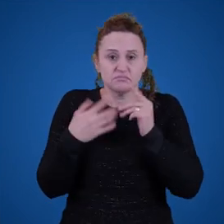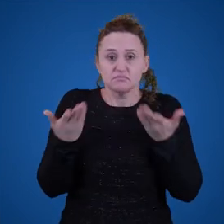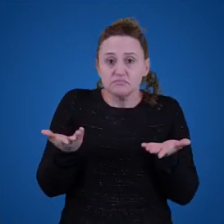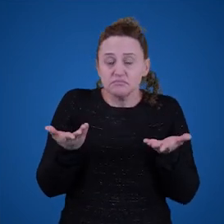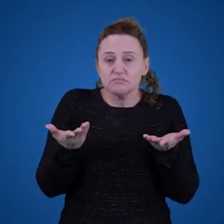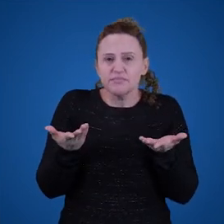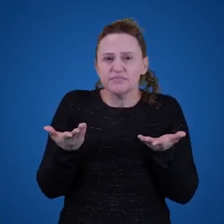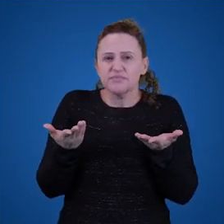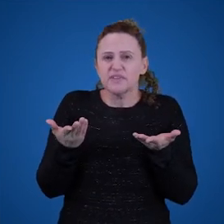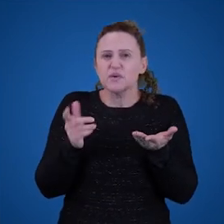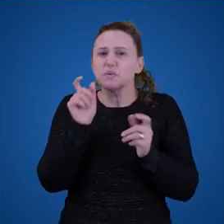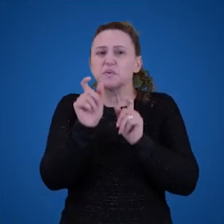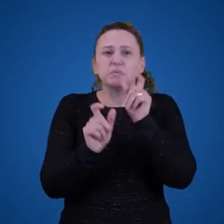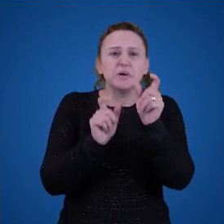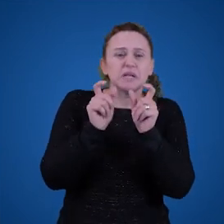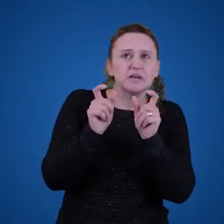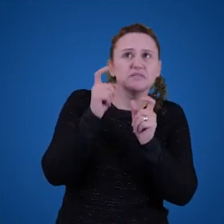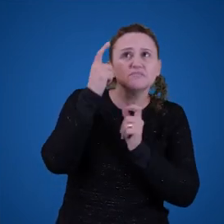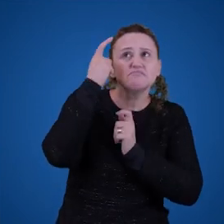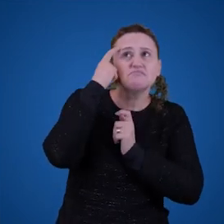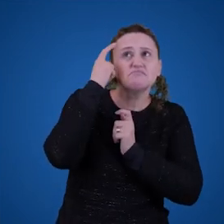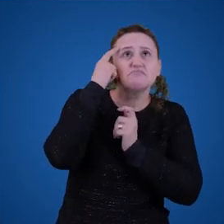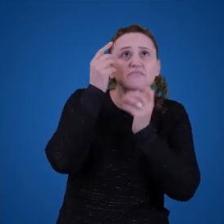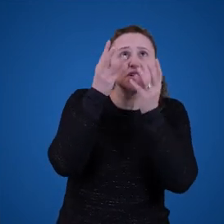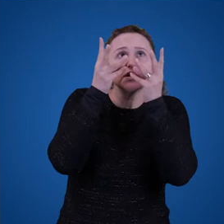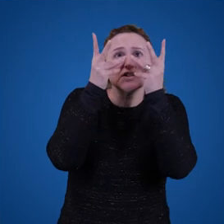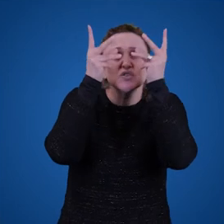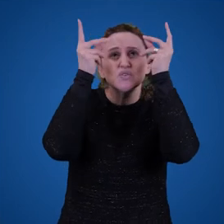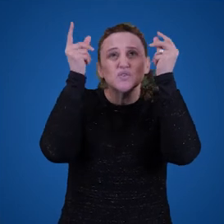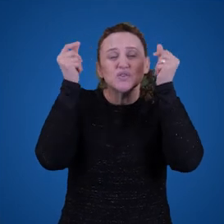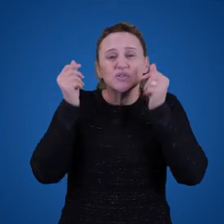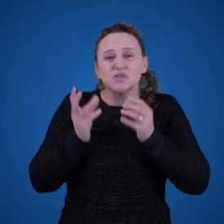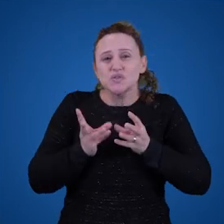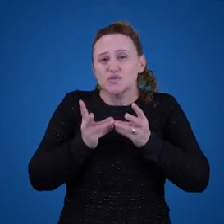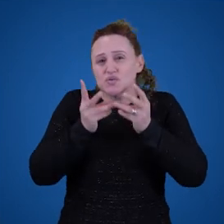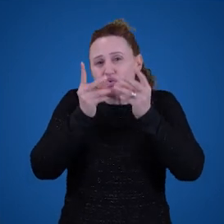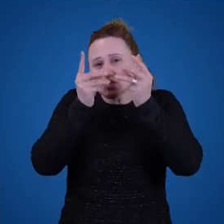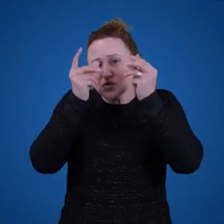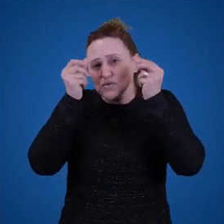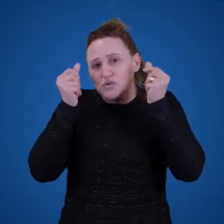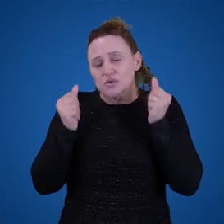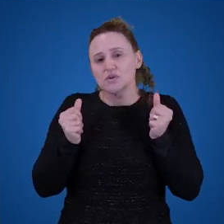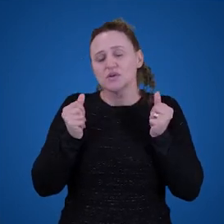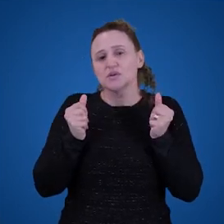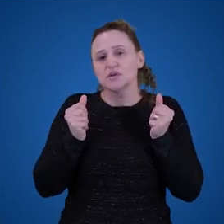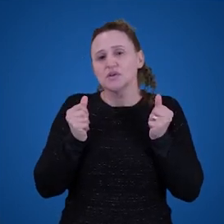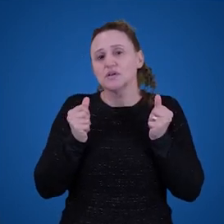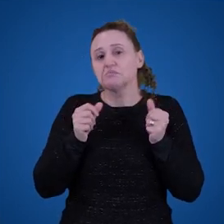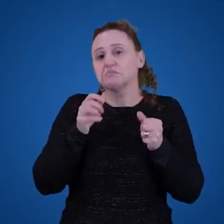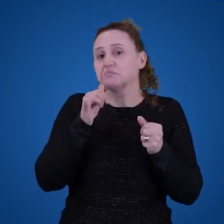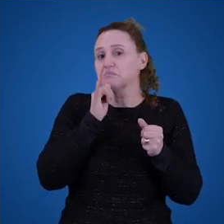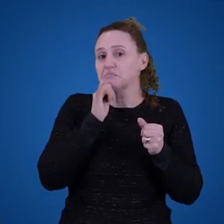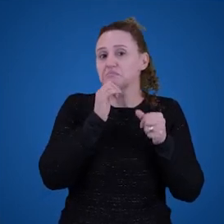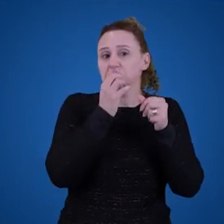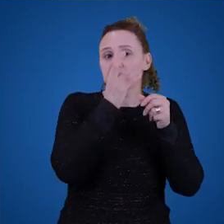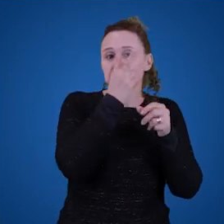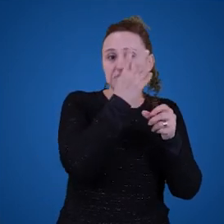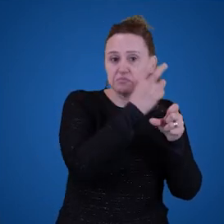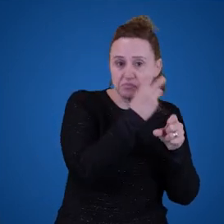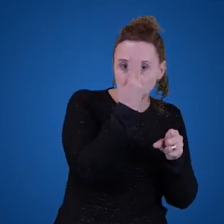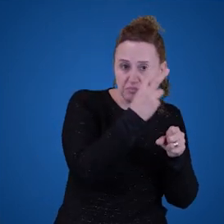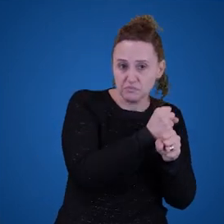objetos abstratos. Se eu falo 2 mais 2 é igual a 4, e isso é uma proposição completa,